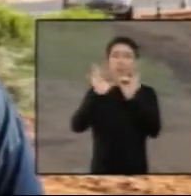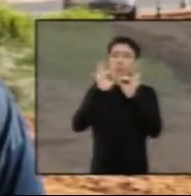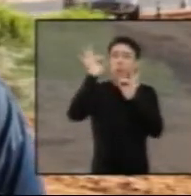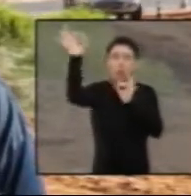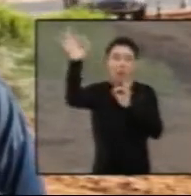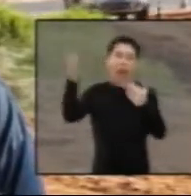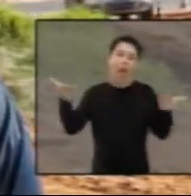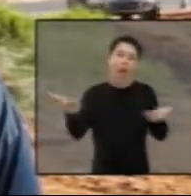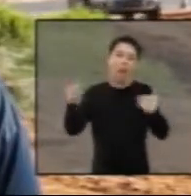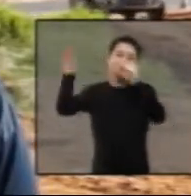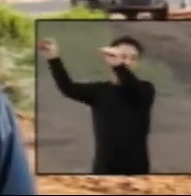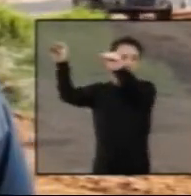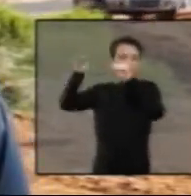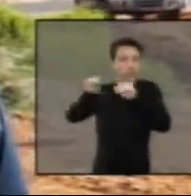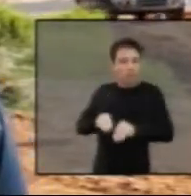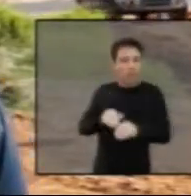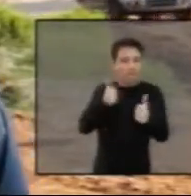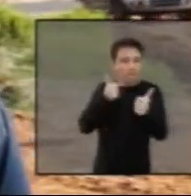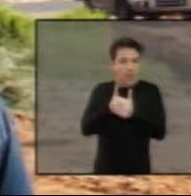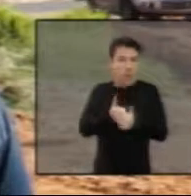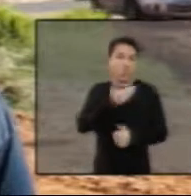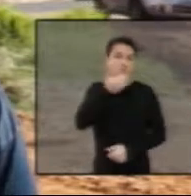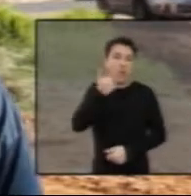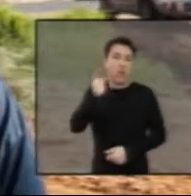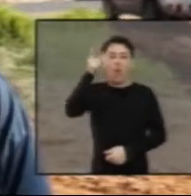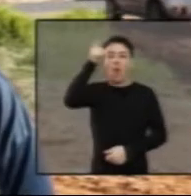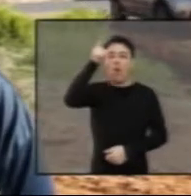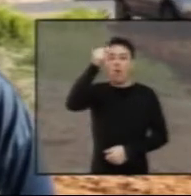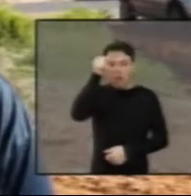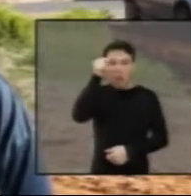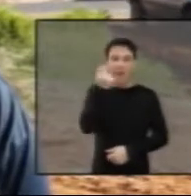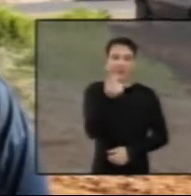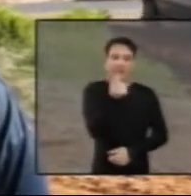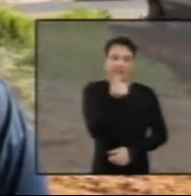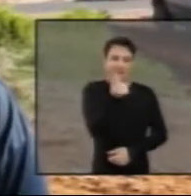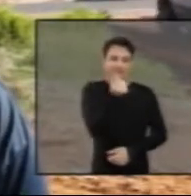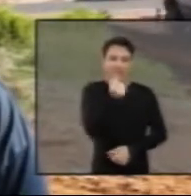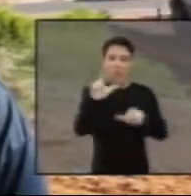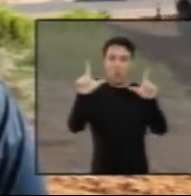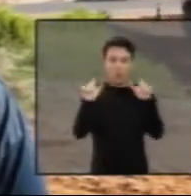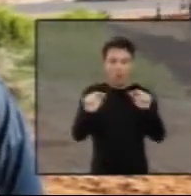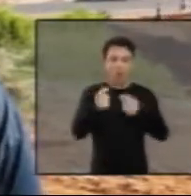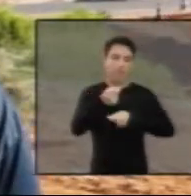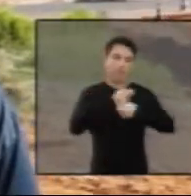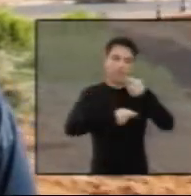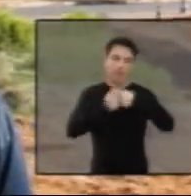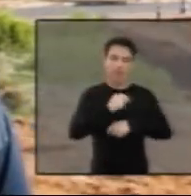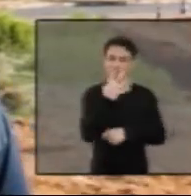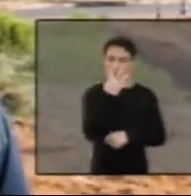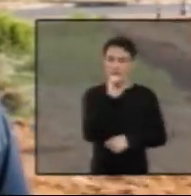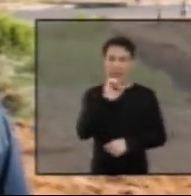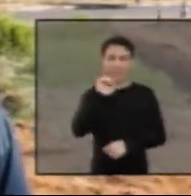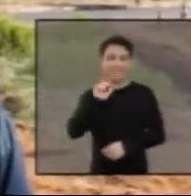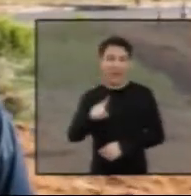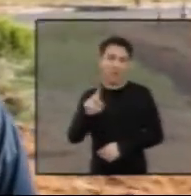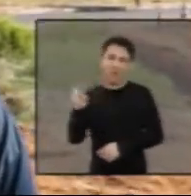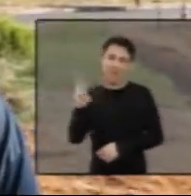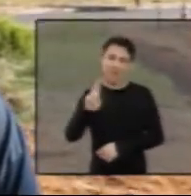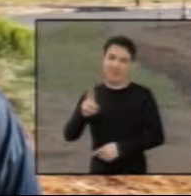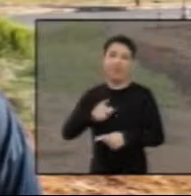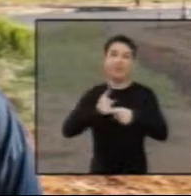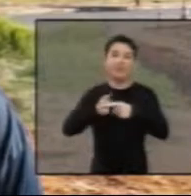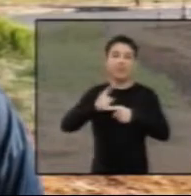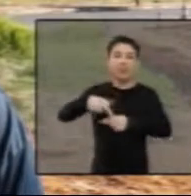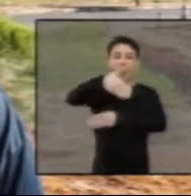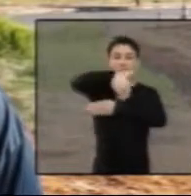conseguiu transformar em uma, em conversa com o Ministério Público, mudamos ela de lugar, que ela era do lado de cima, nós trouxemos para lado de